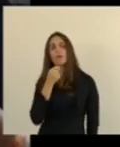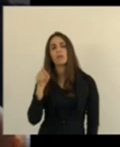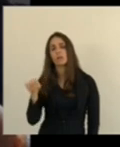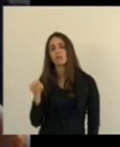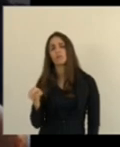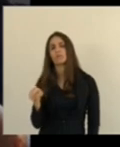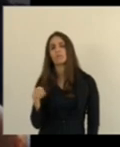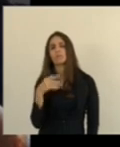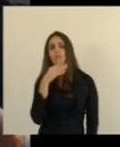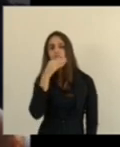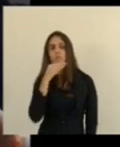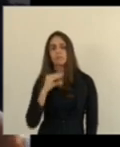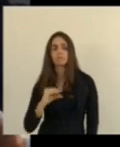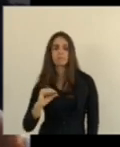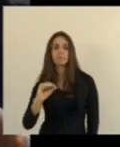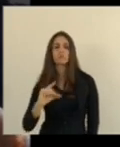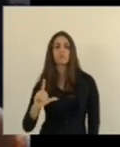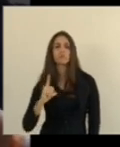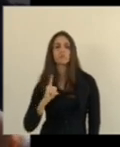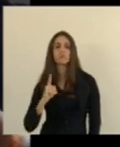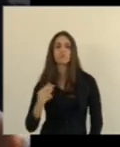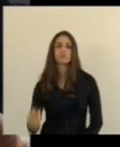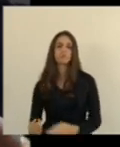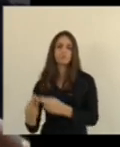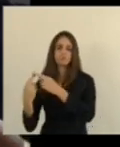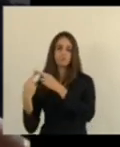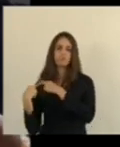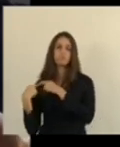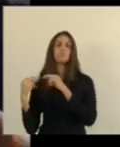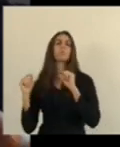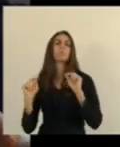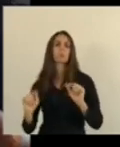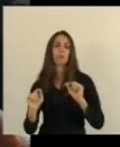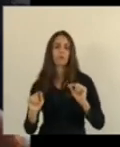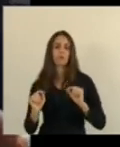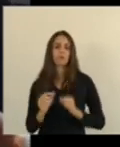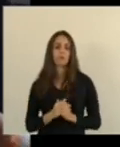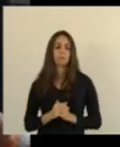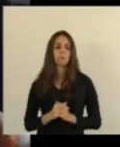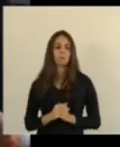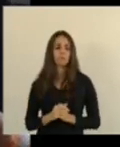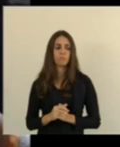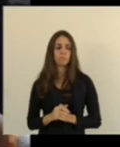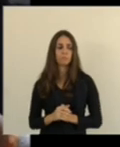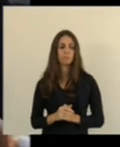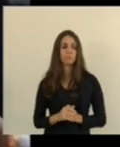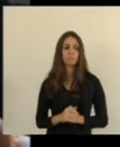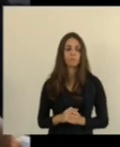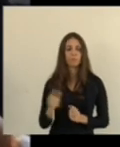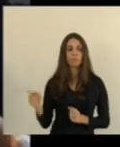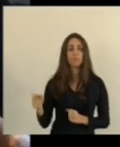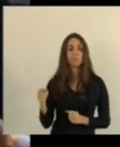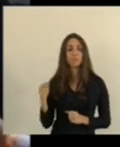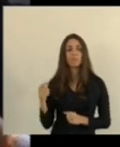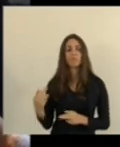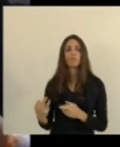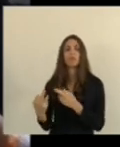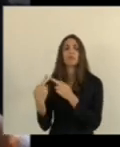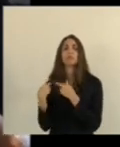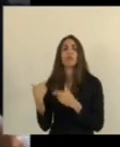uma tarefa importantíssima que era desenvolver